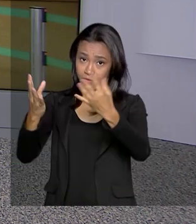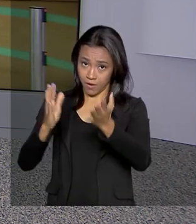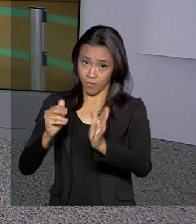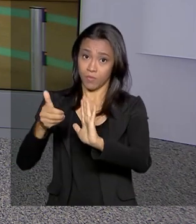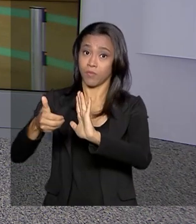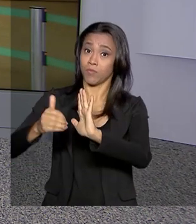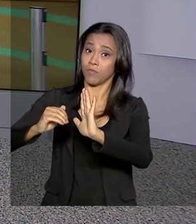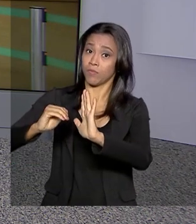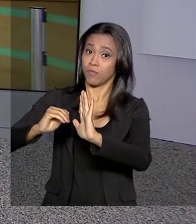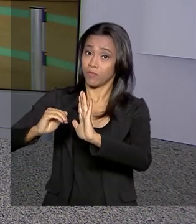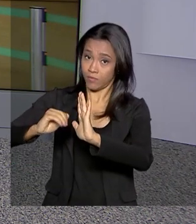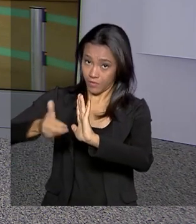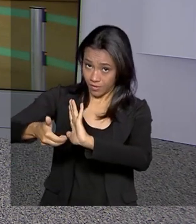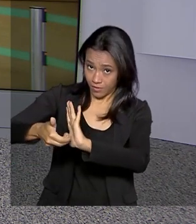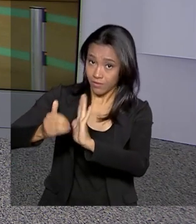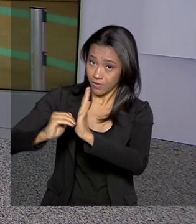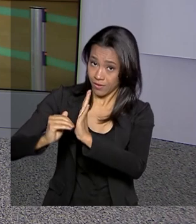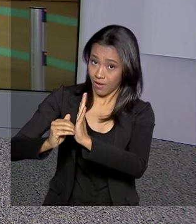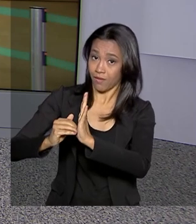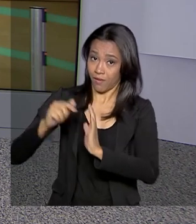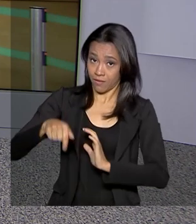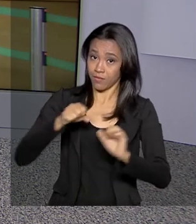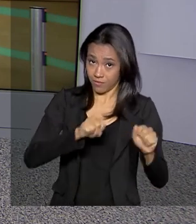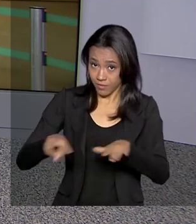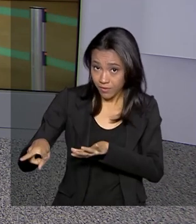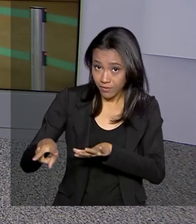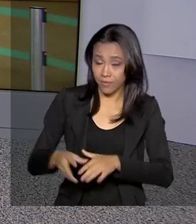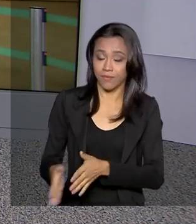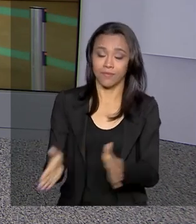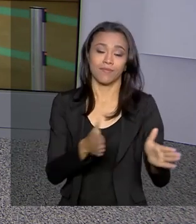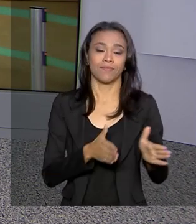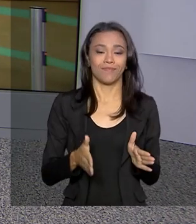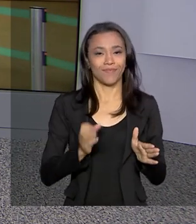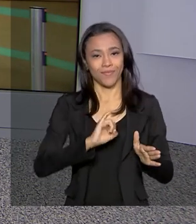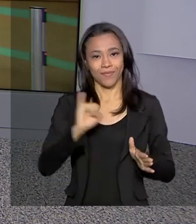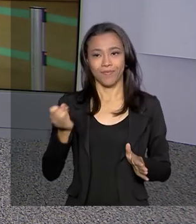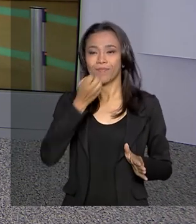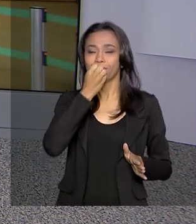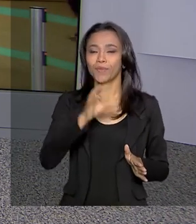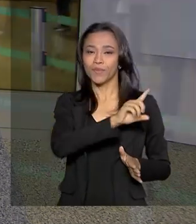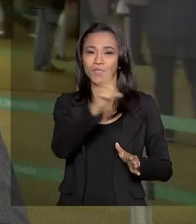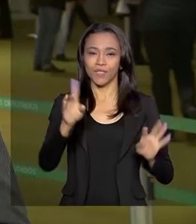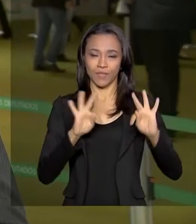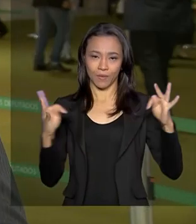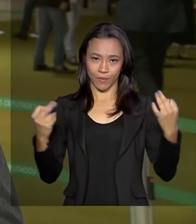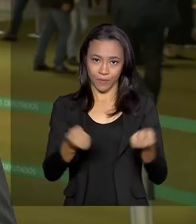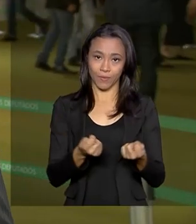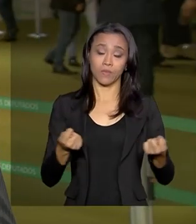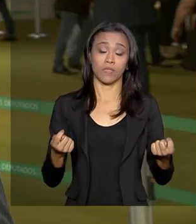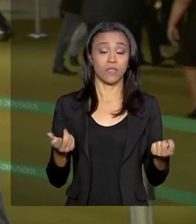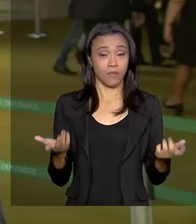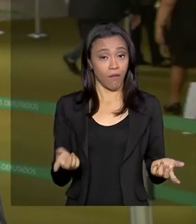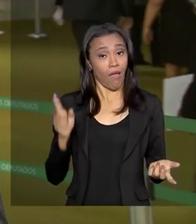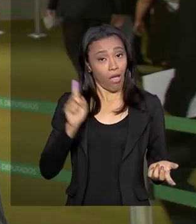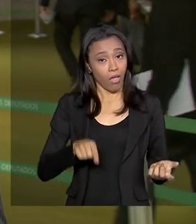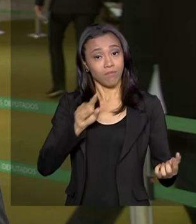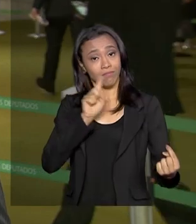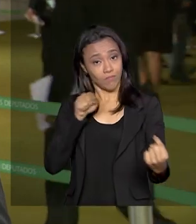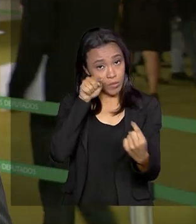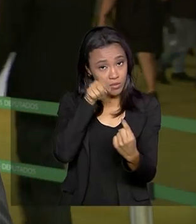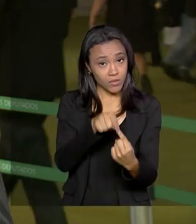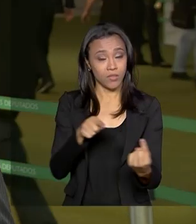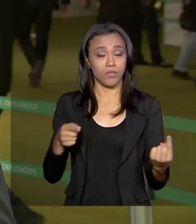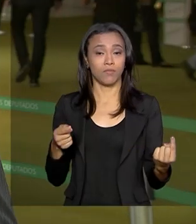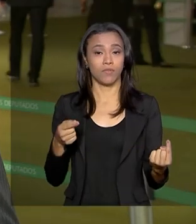Senado ainda essa semana? Olá, bom dia Carla, bom dia a todos. Olha, pelo menos essa é a intenção do